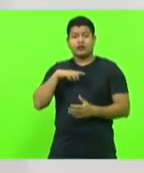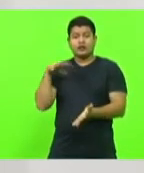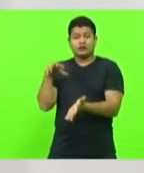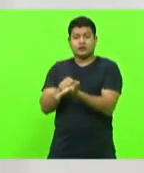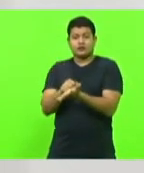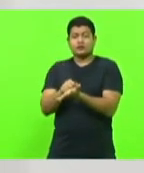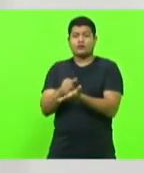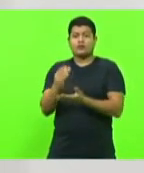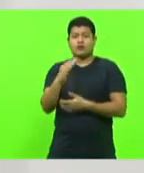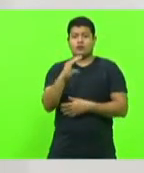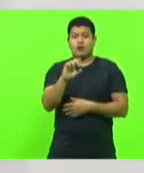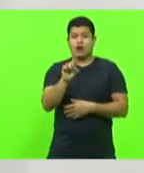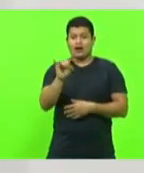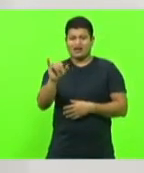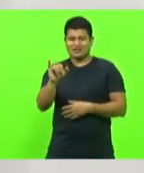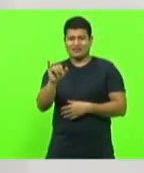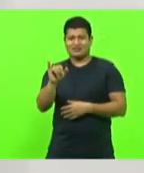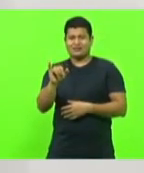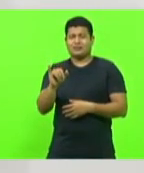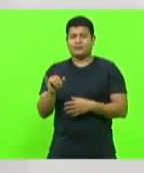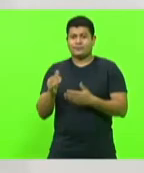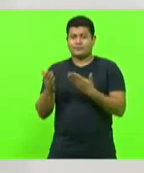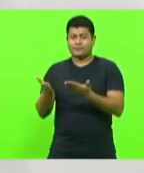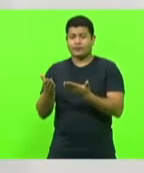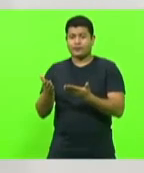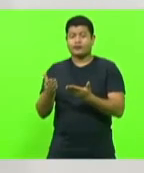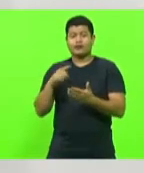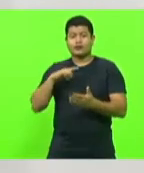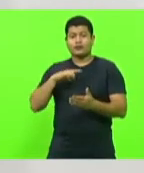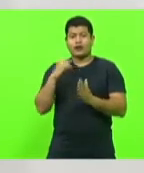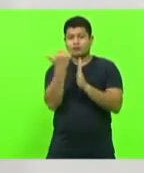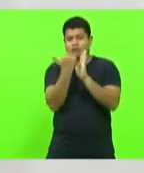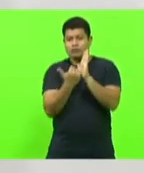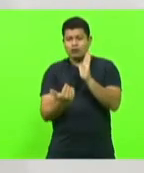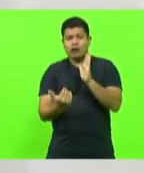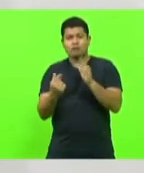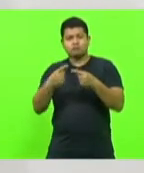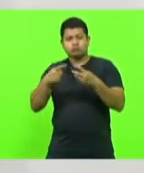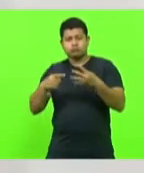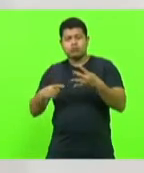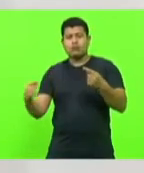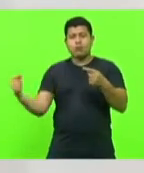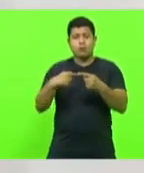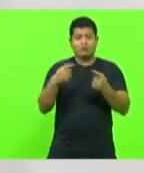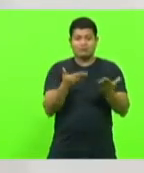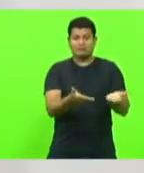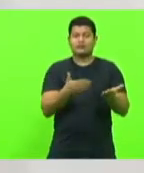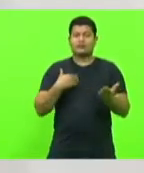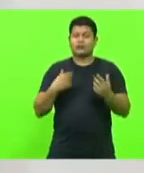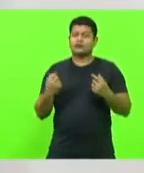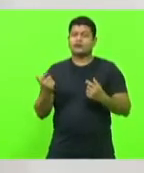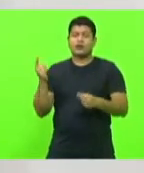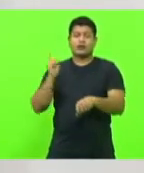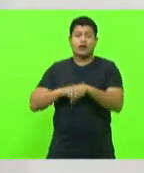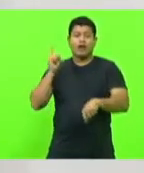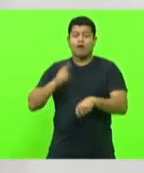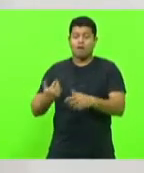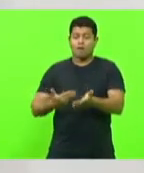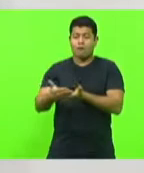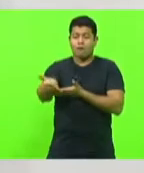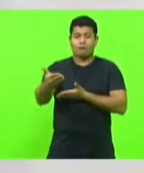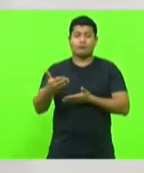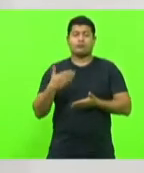que se encaixam nos critérios do programa social passarão a receber automaticamente o